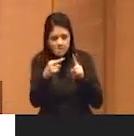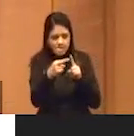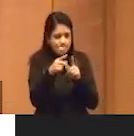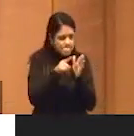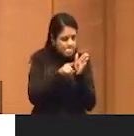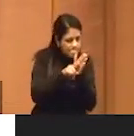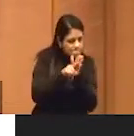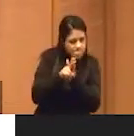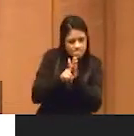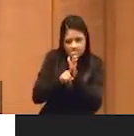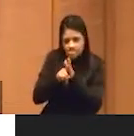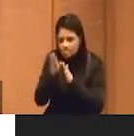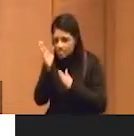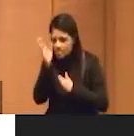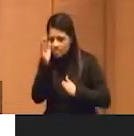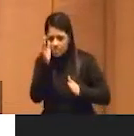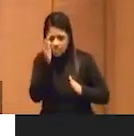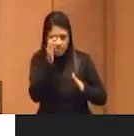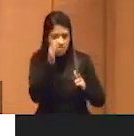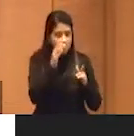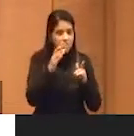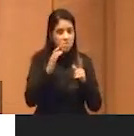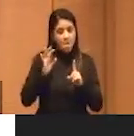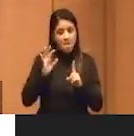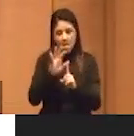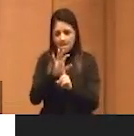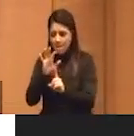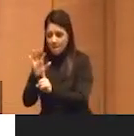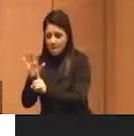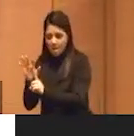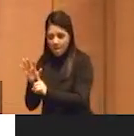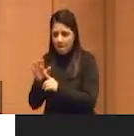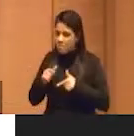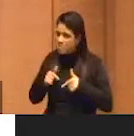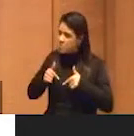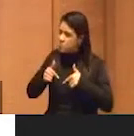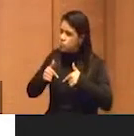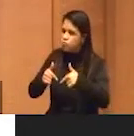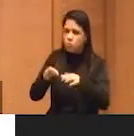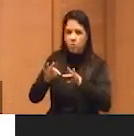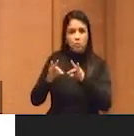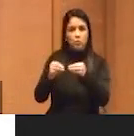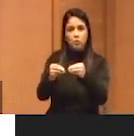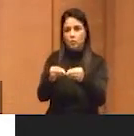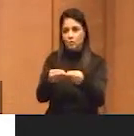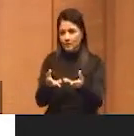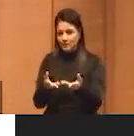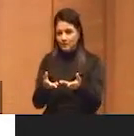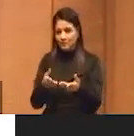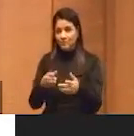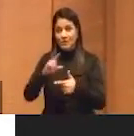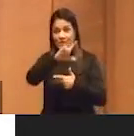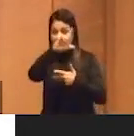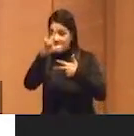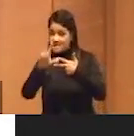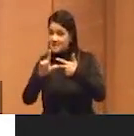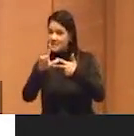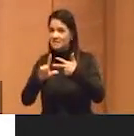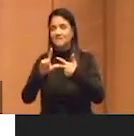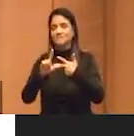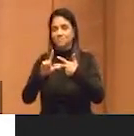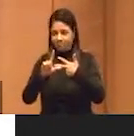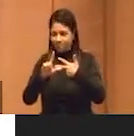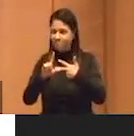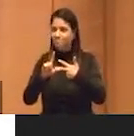assim, tentando atacar em todas as frentes, porque não vai resolver só com legislativas, muitas,